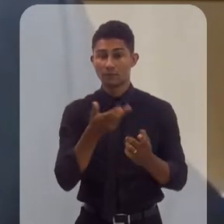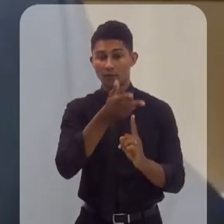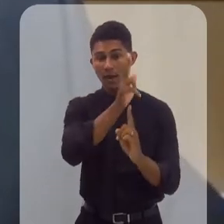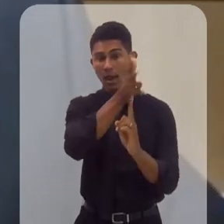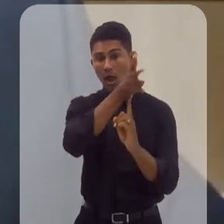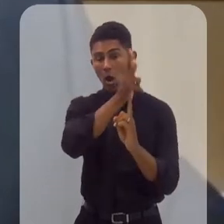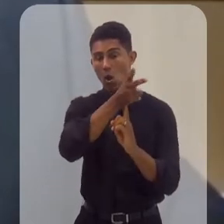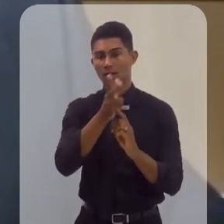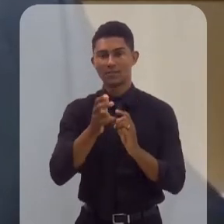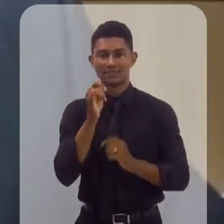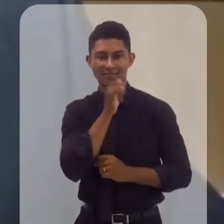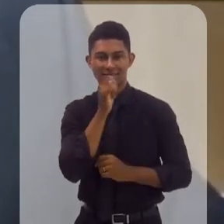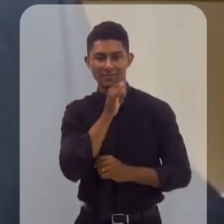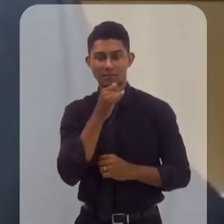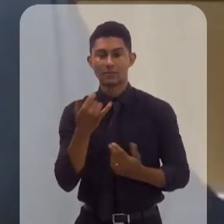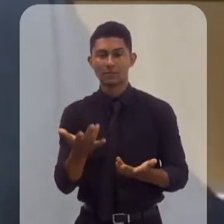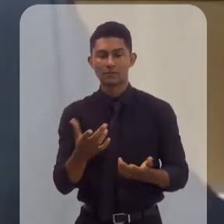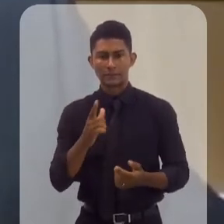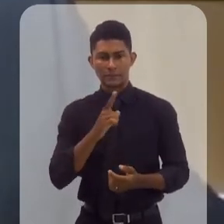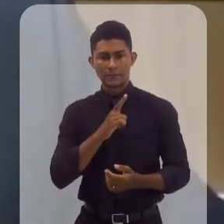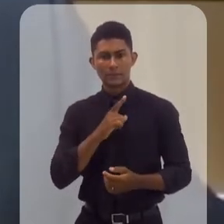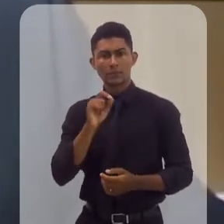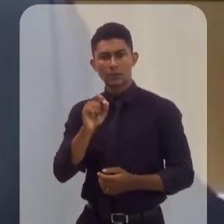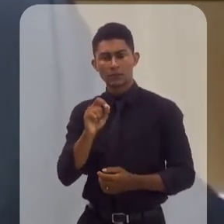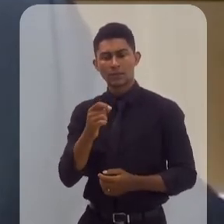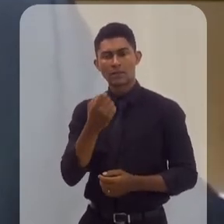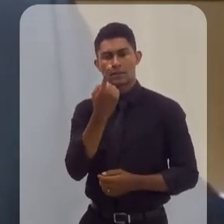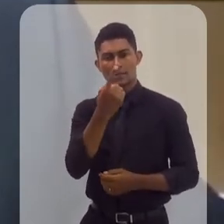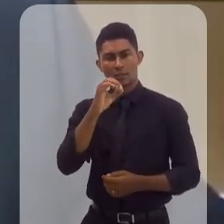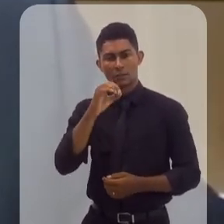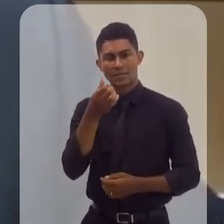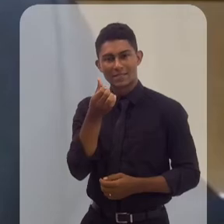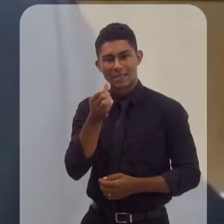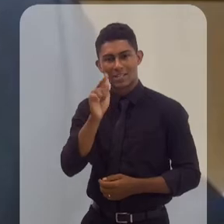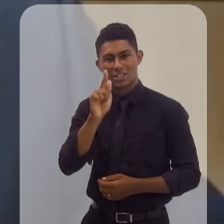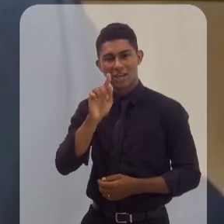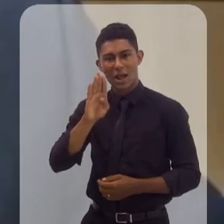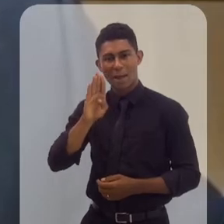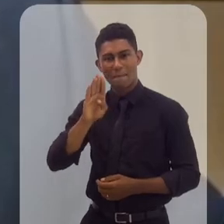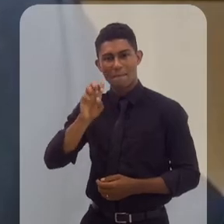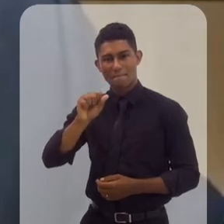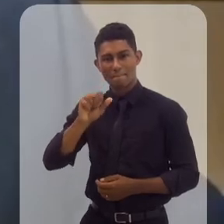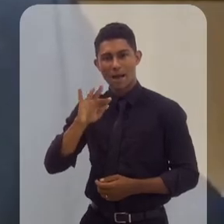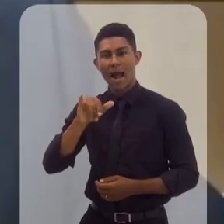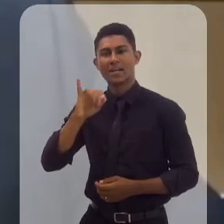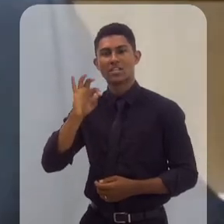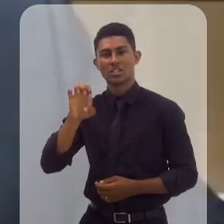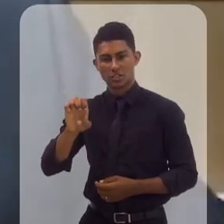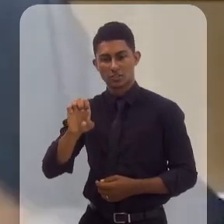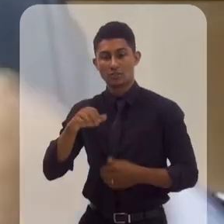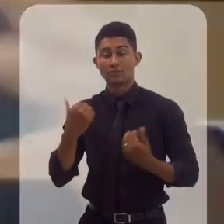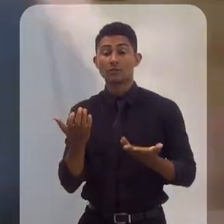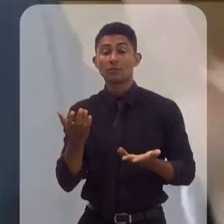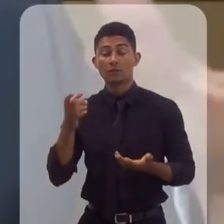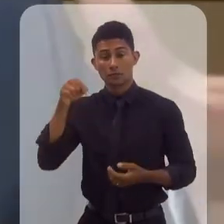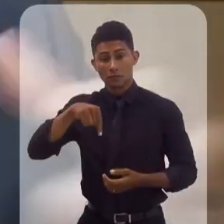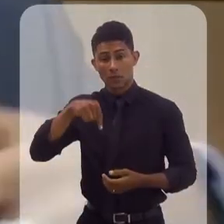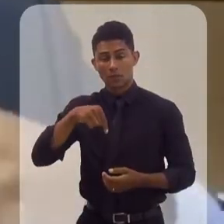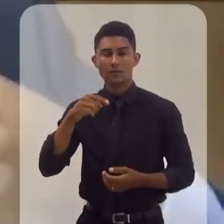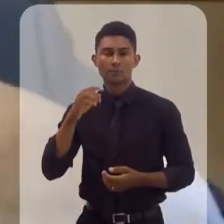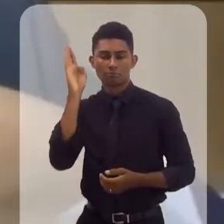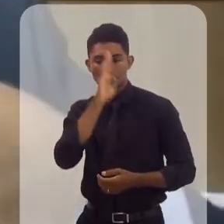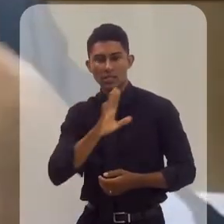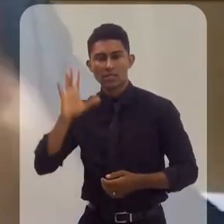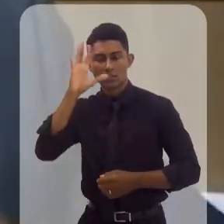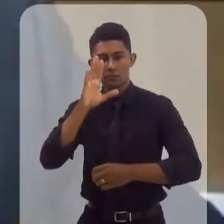com uma potência total de 106 gigawatts pico. O potencial brasileiro todo, de novo, de acordo com o